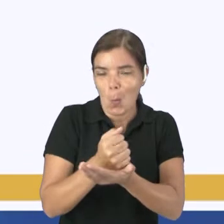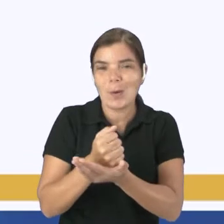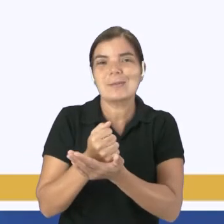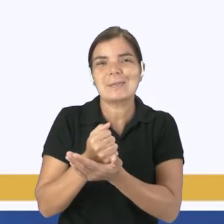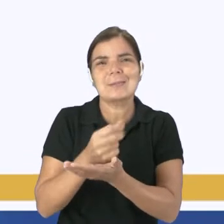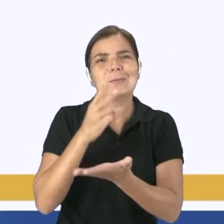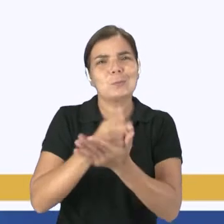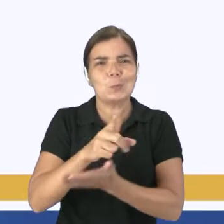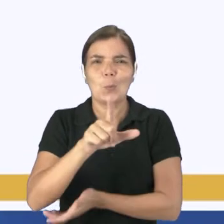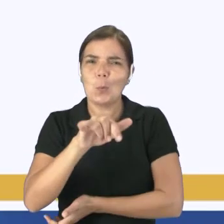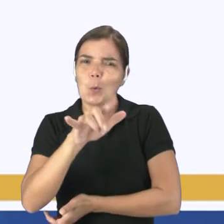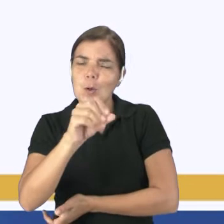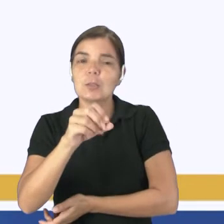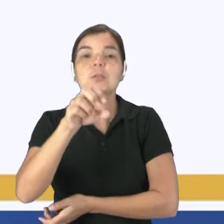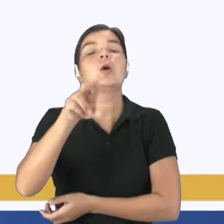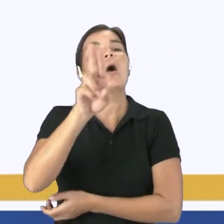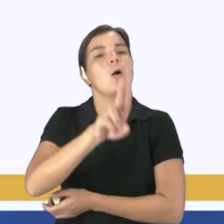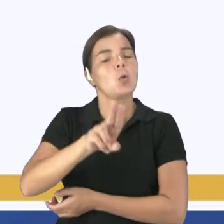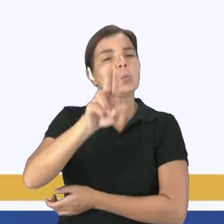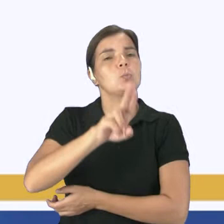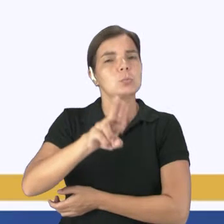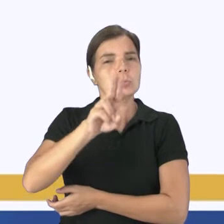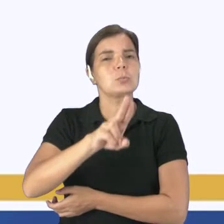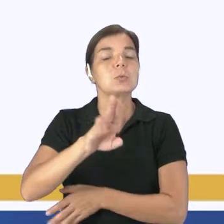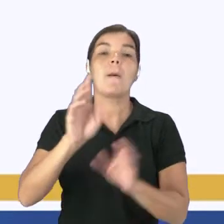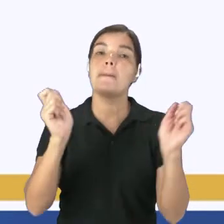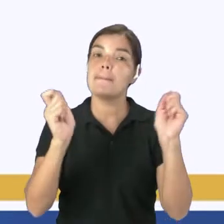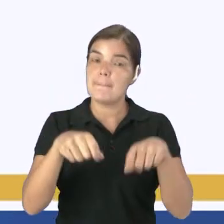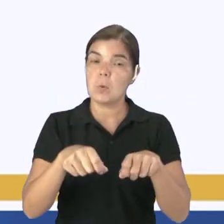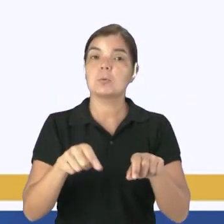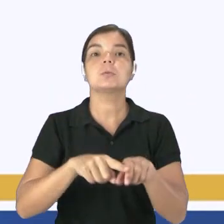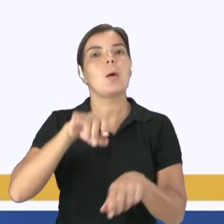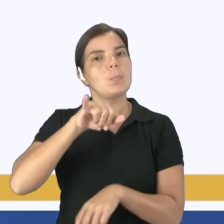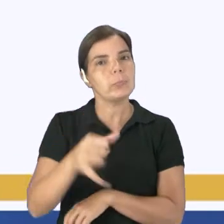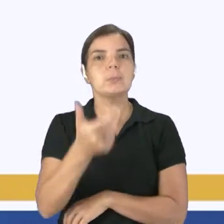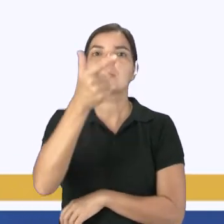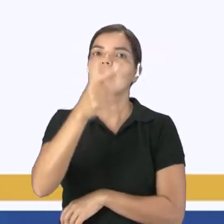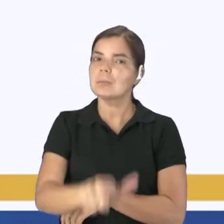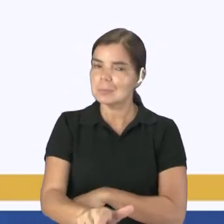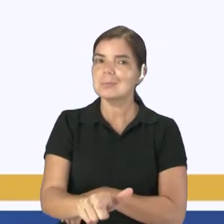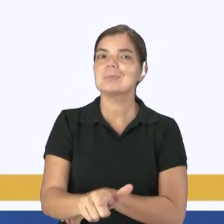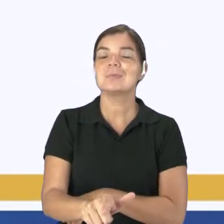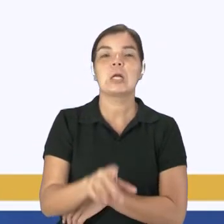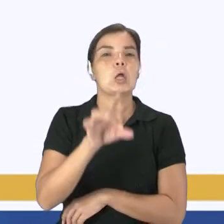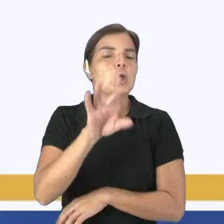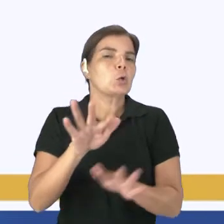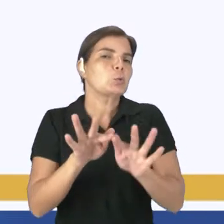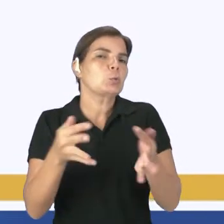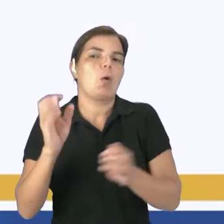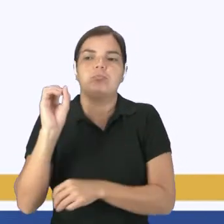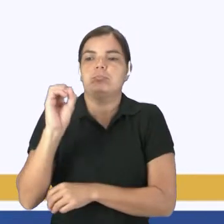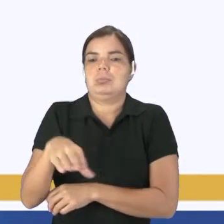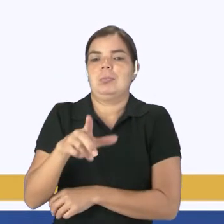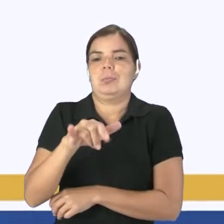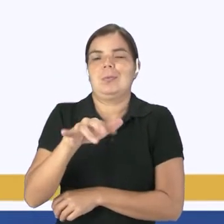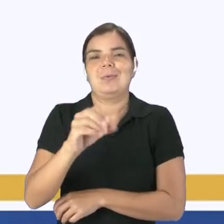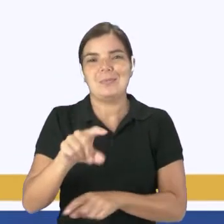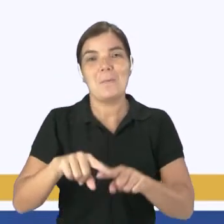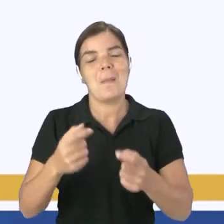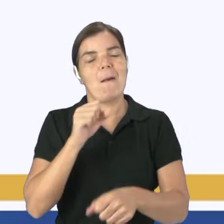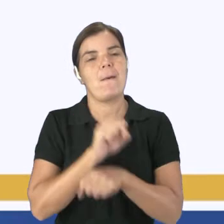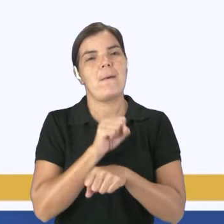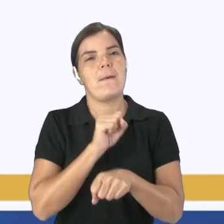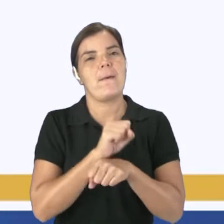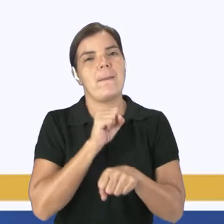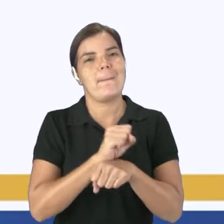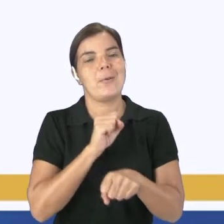que é utilizado pode ser reaproveitado, né? Não simplesmente ser descartado e esperar que o processo de